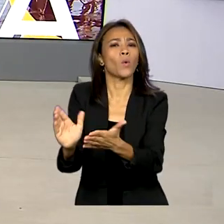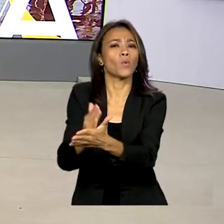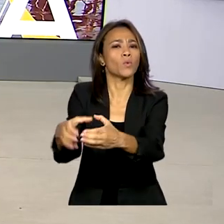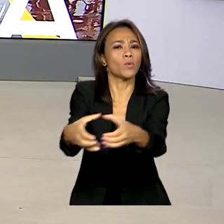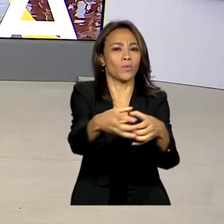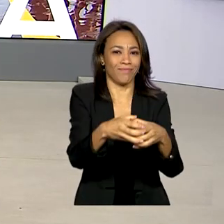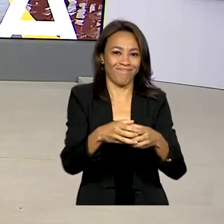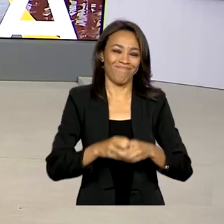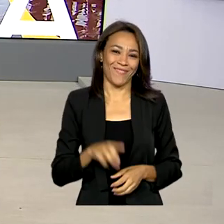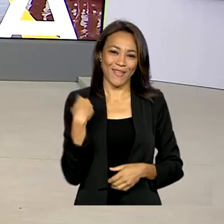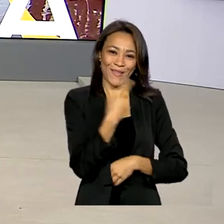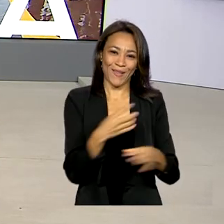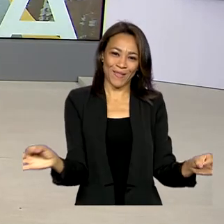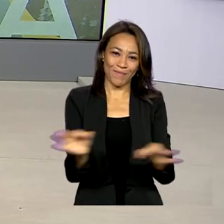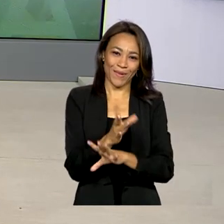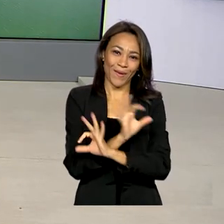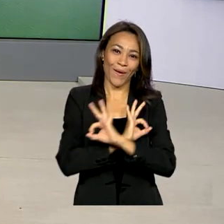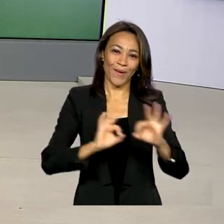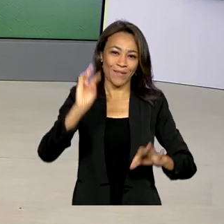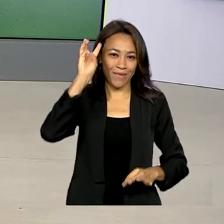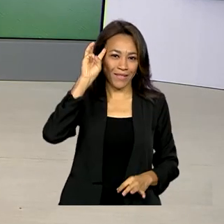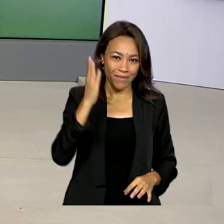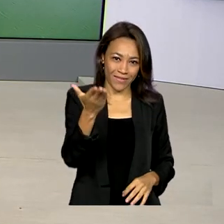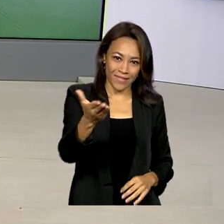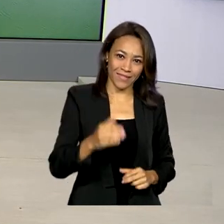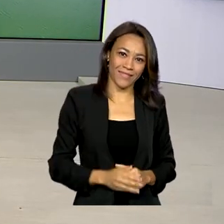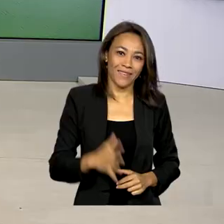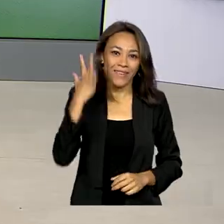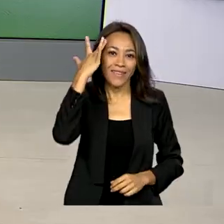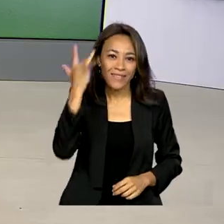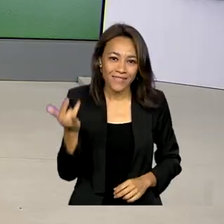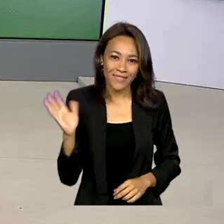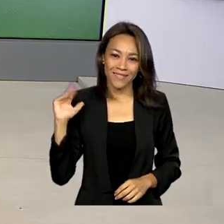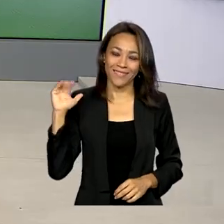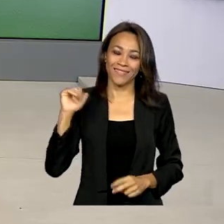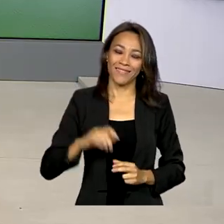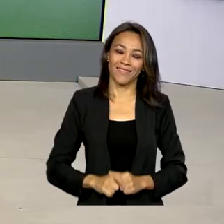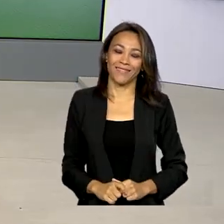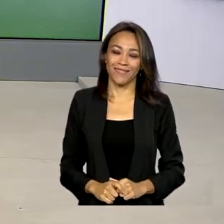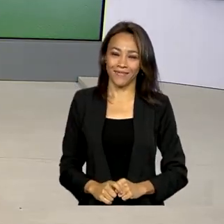E a gente fica por aqui. Uma ótima terça-feira para você e até amanhã. Tchau!